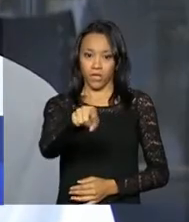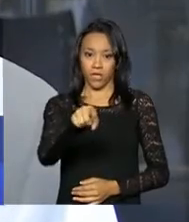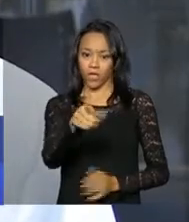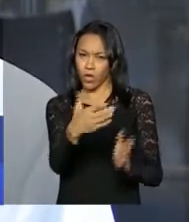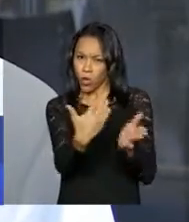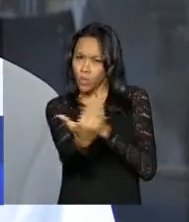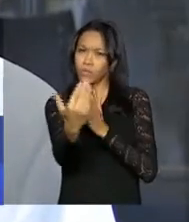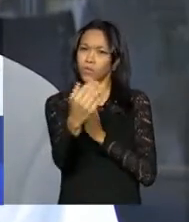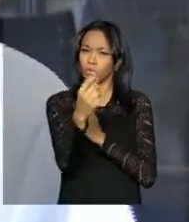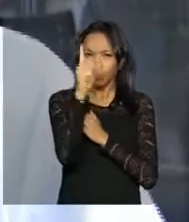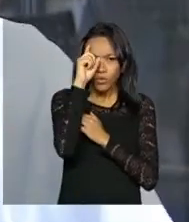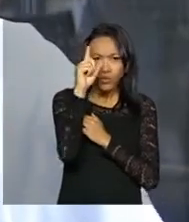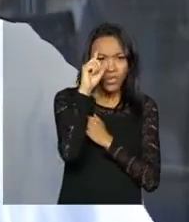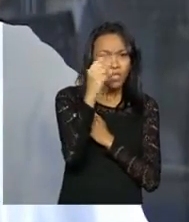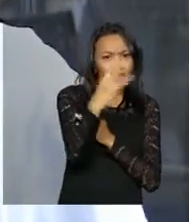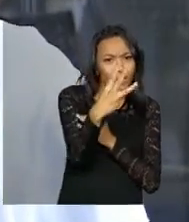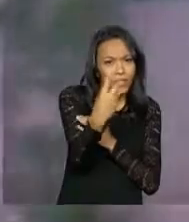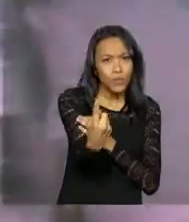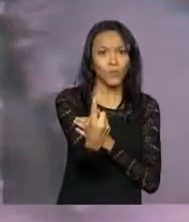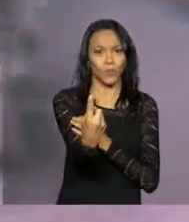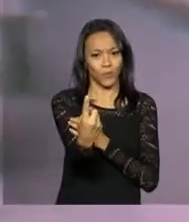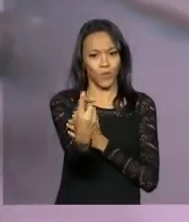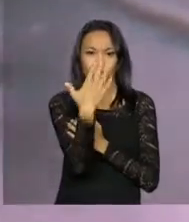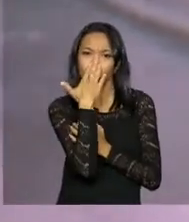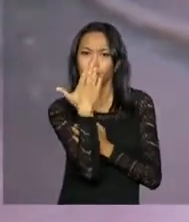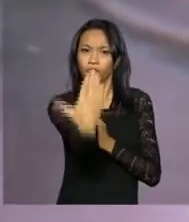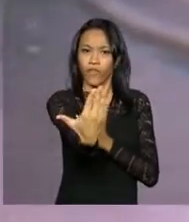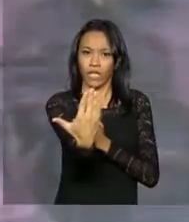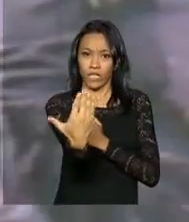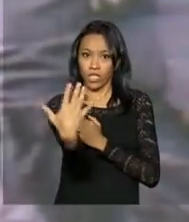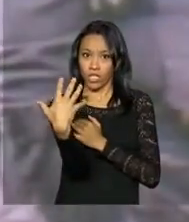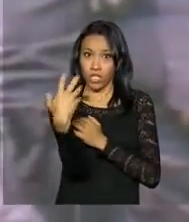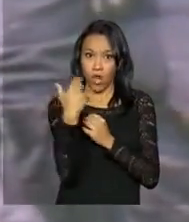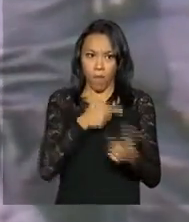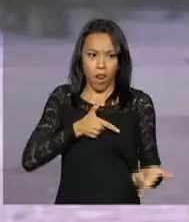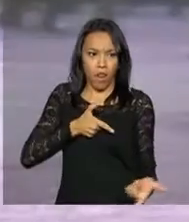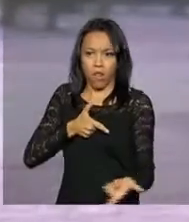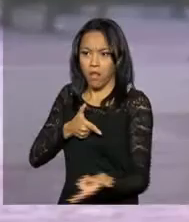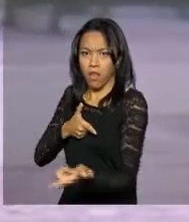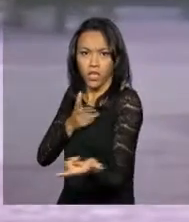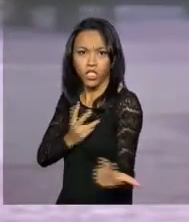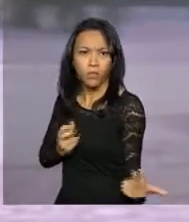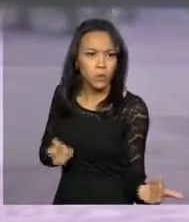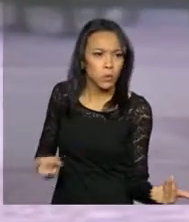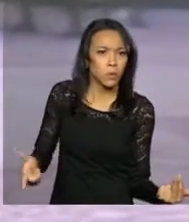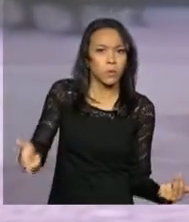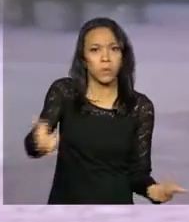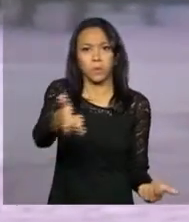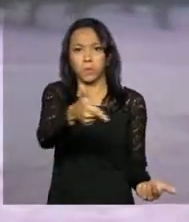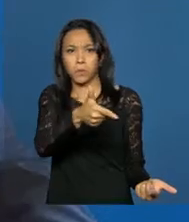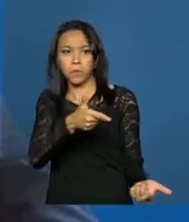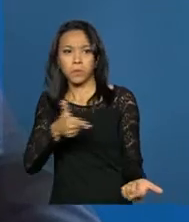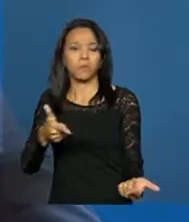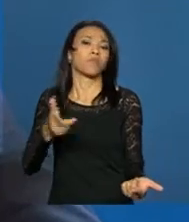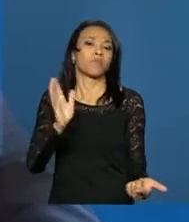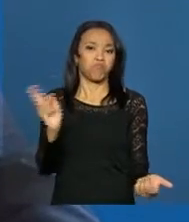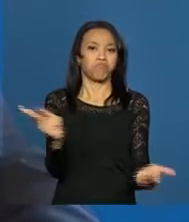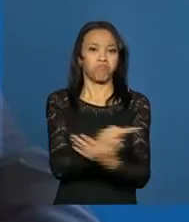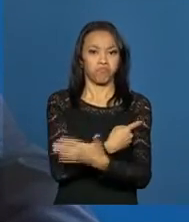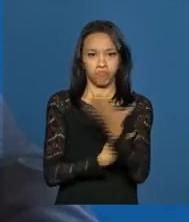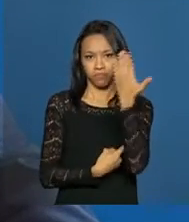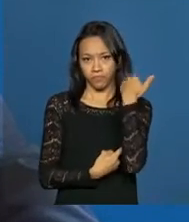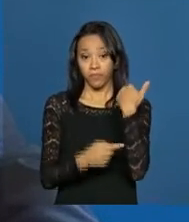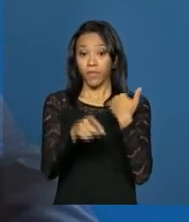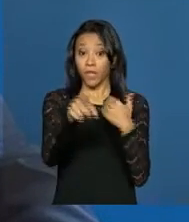31, isso é verdade, porque eu morava em frente ao quartel e já tinham cercado as ruas, entendeu? E começaram as tropas a andar. O ministro da